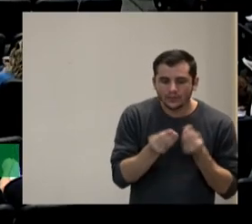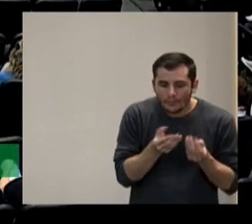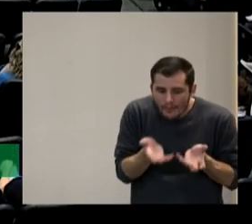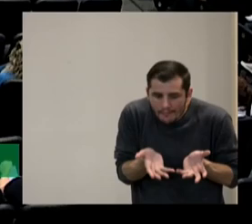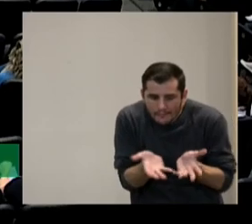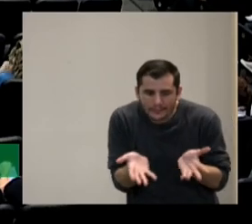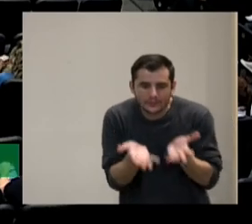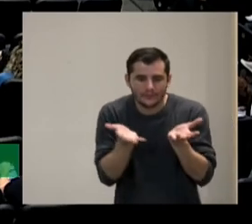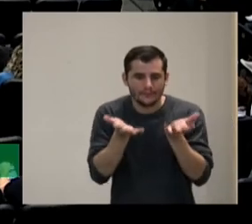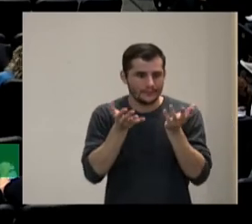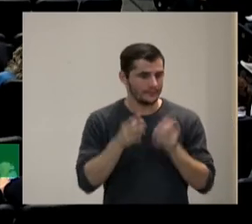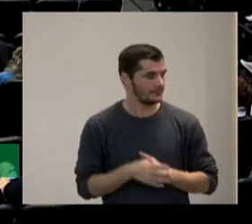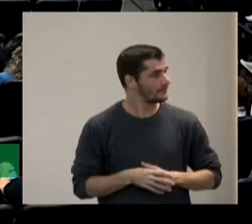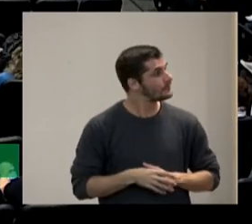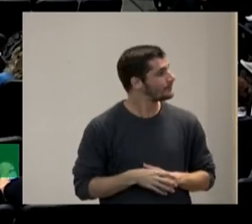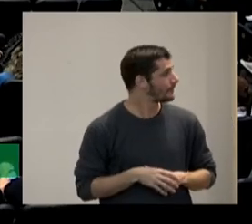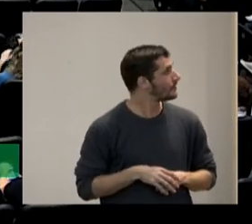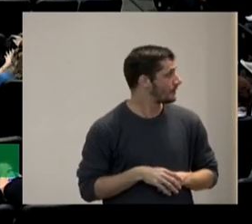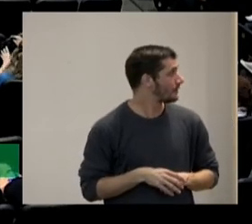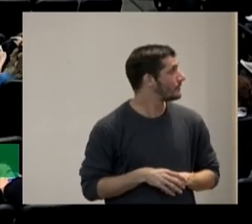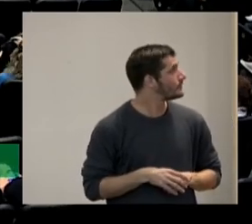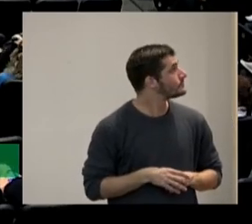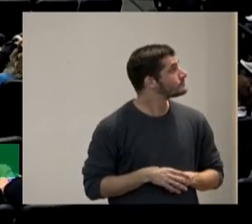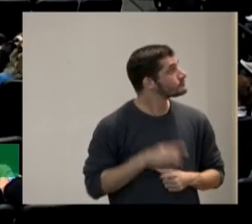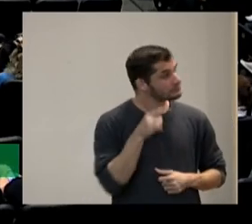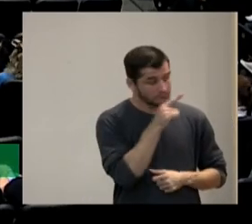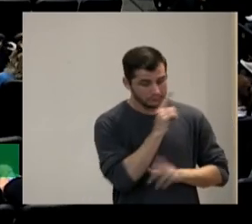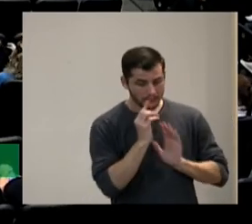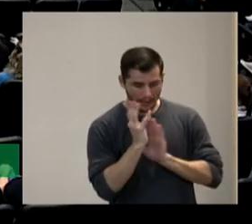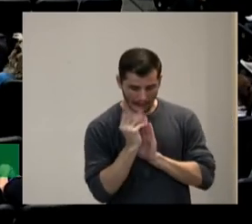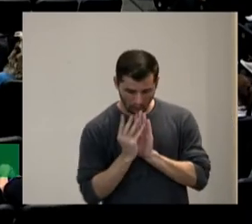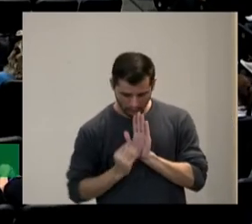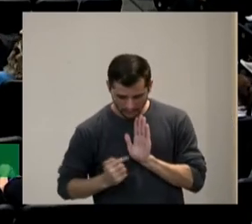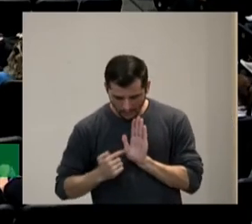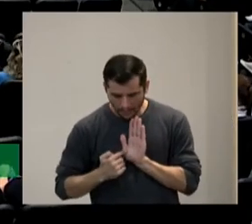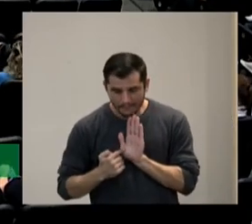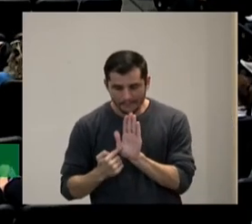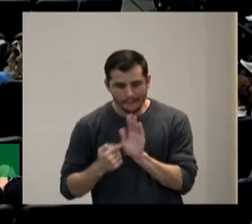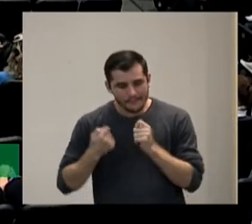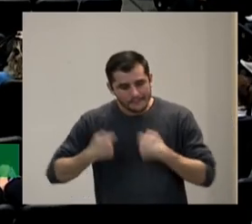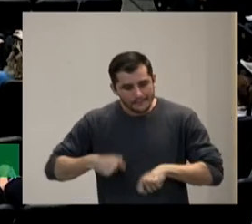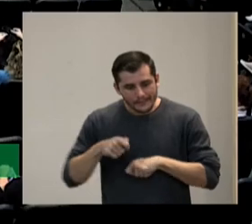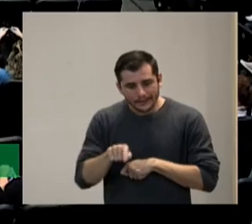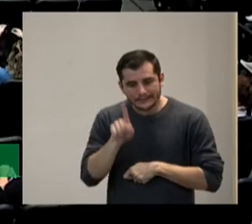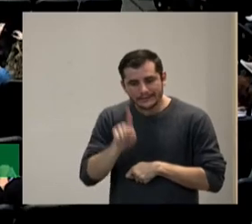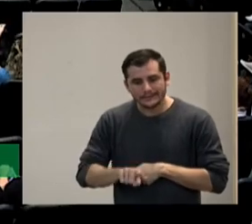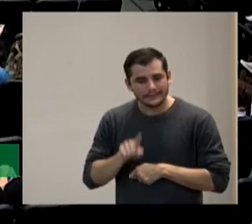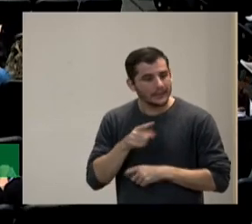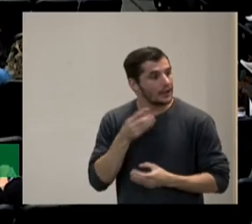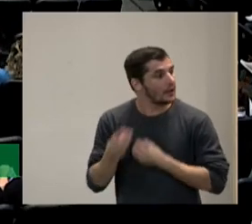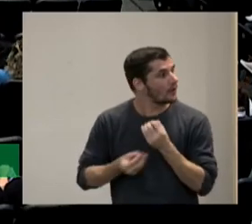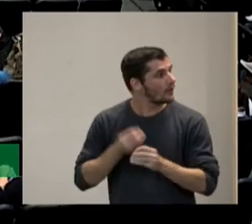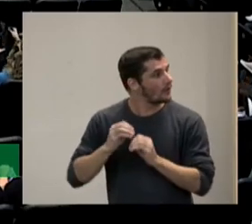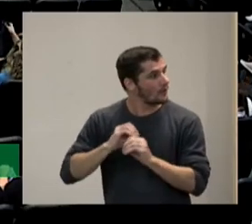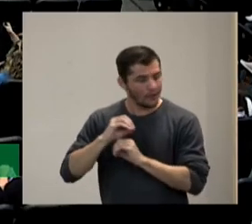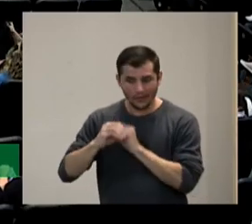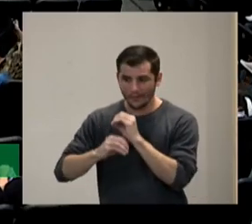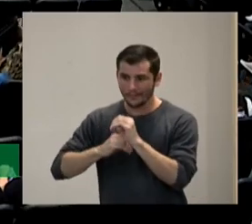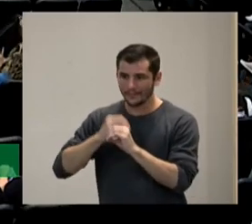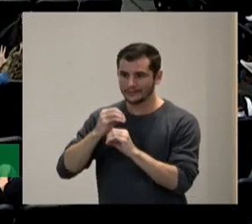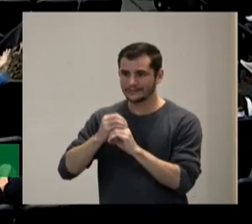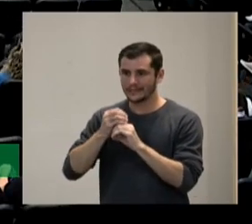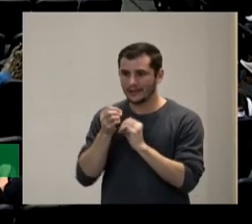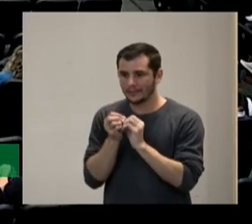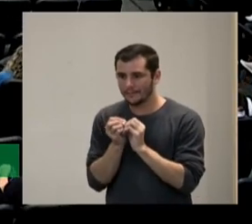o conteúdo seria a reprodução celular conteúdo que pode ser dado ensino